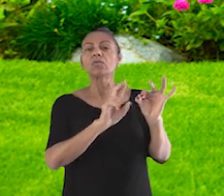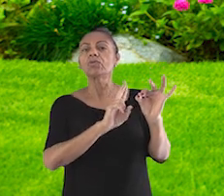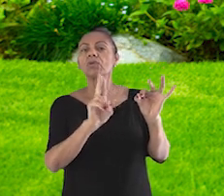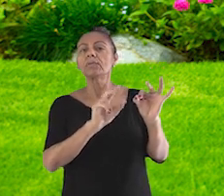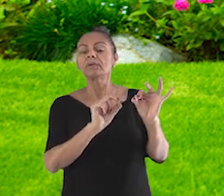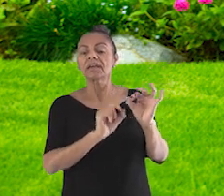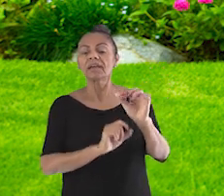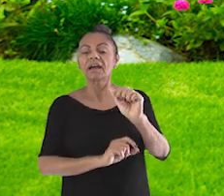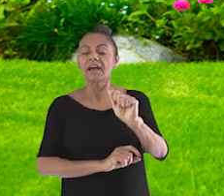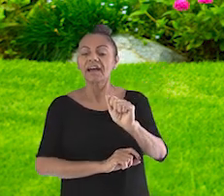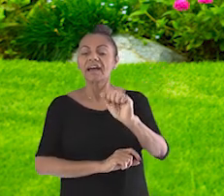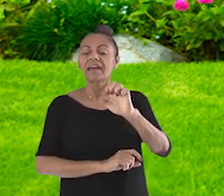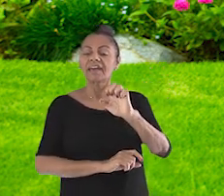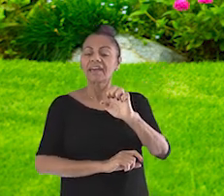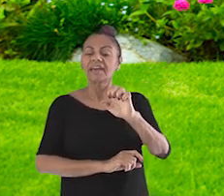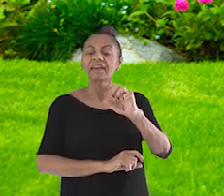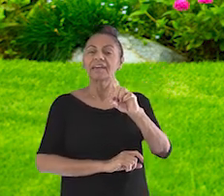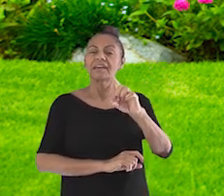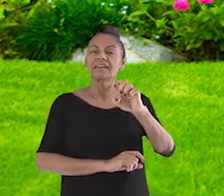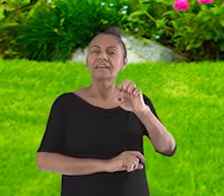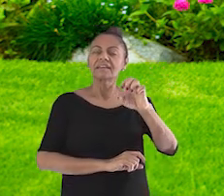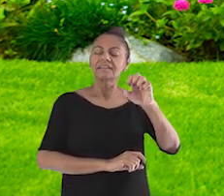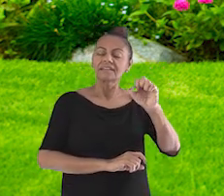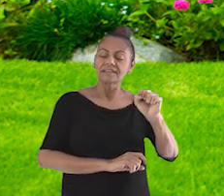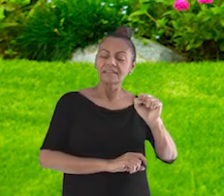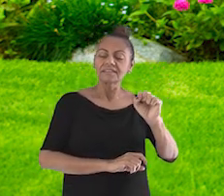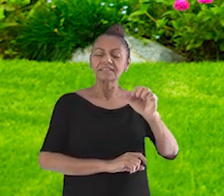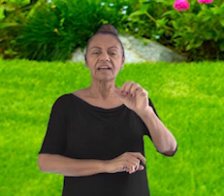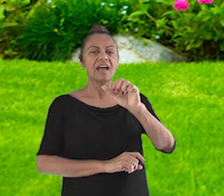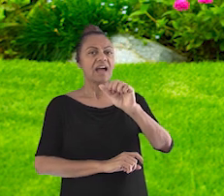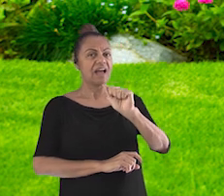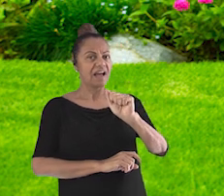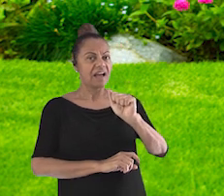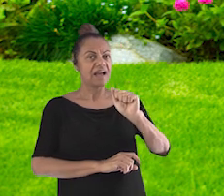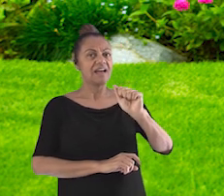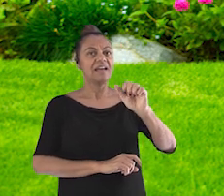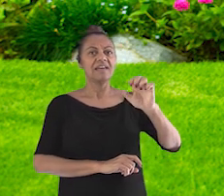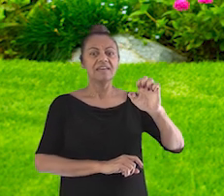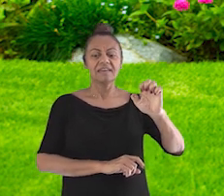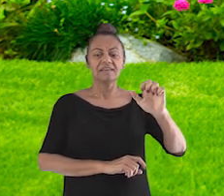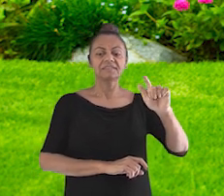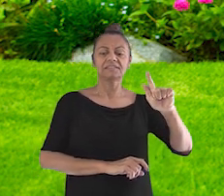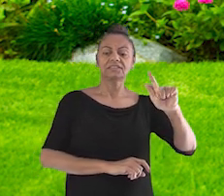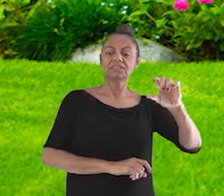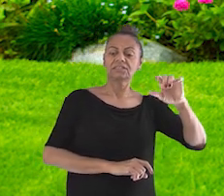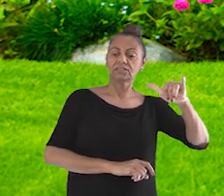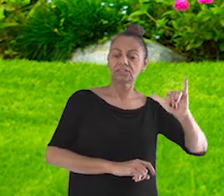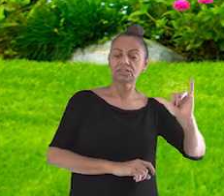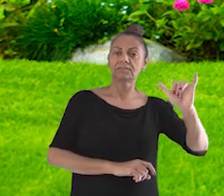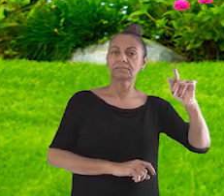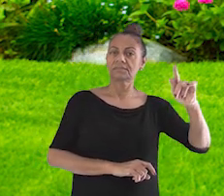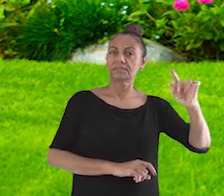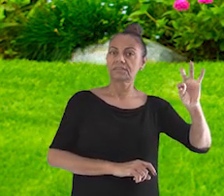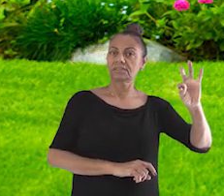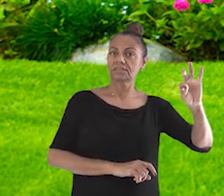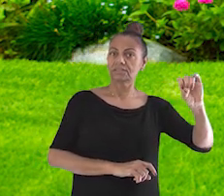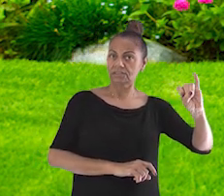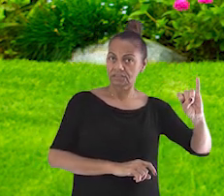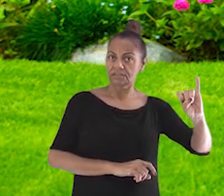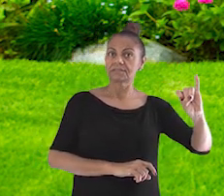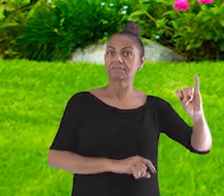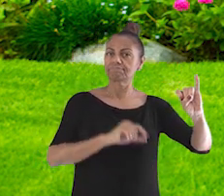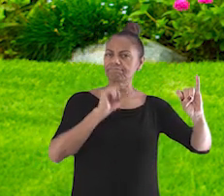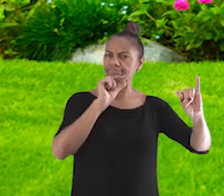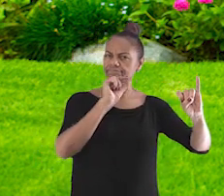E ele tem um nome. O nome dele é a Aedes aegypti. Ele é um dos causadores da doença chamada dengue. Você